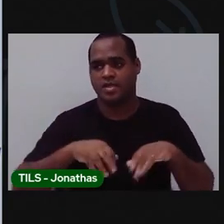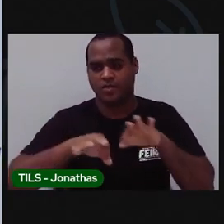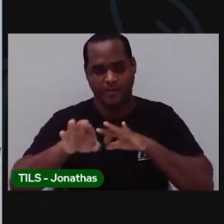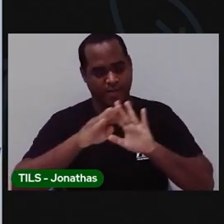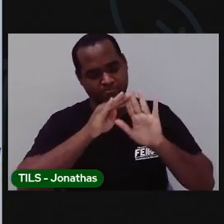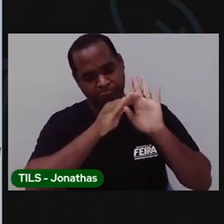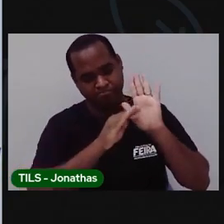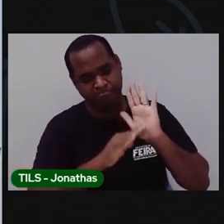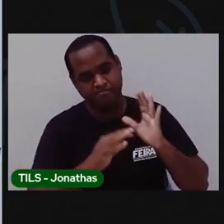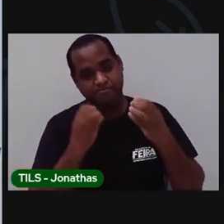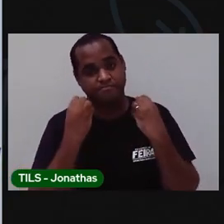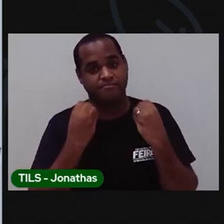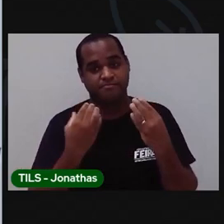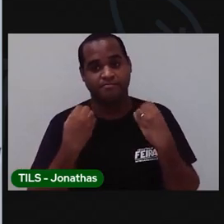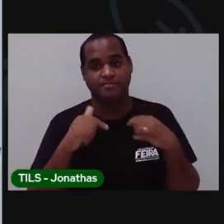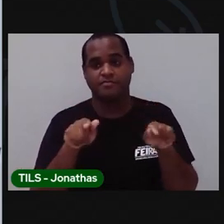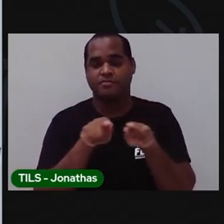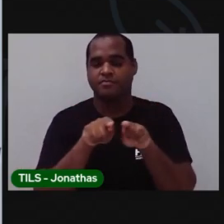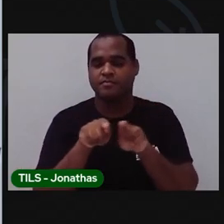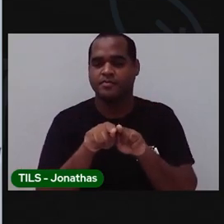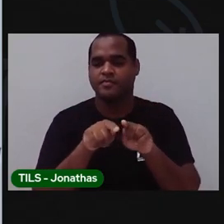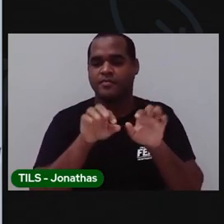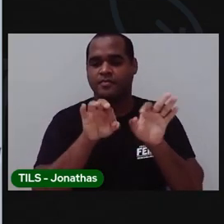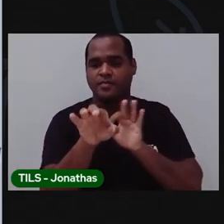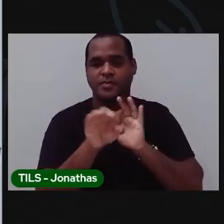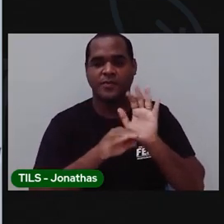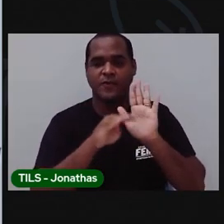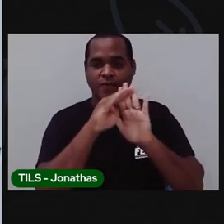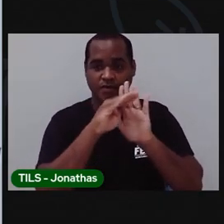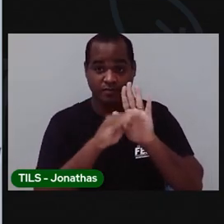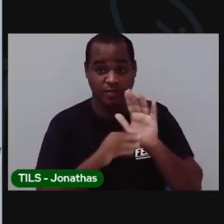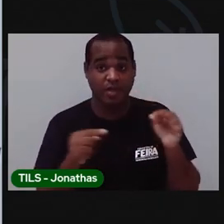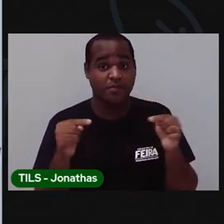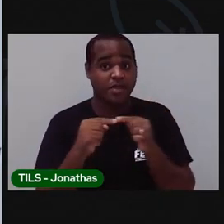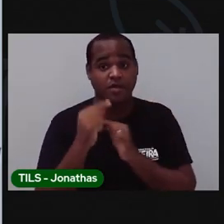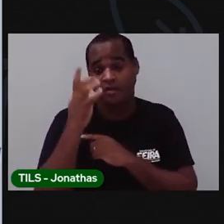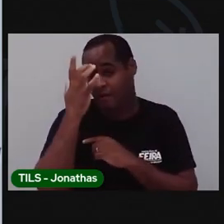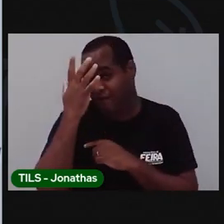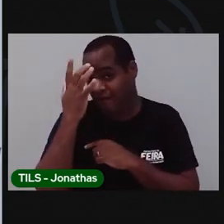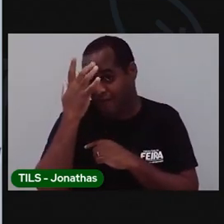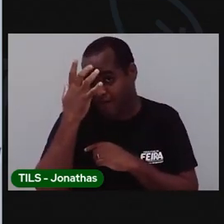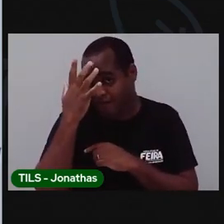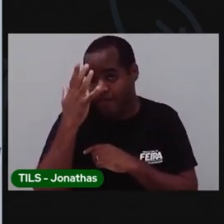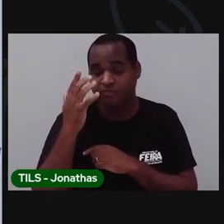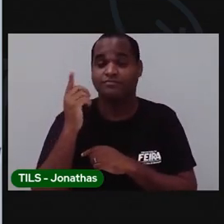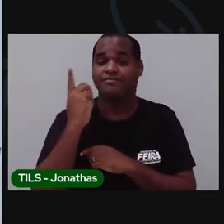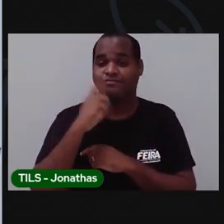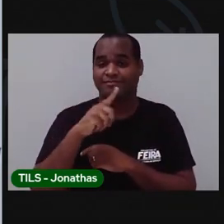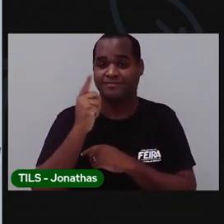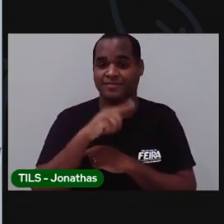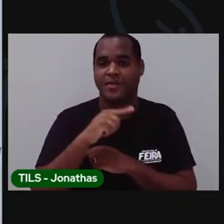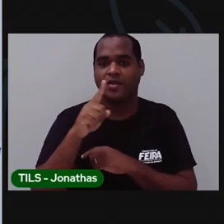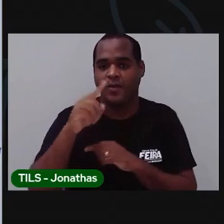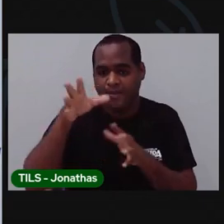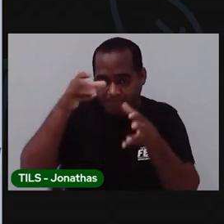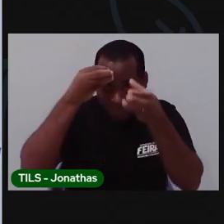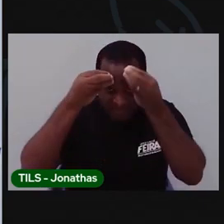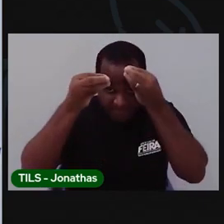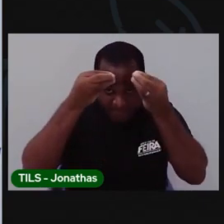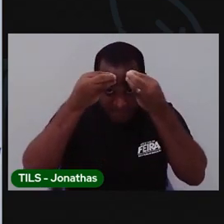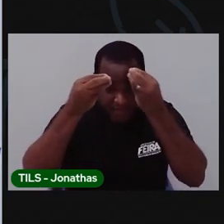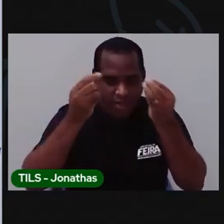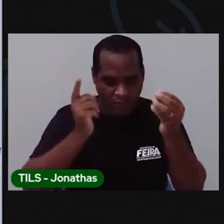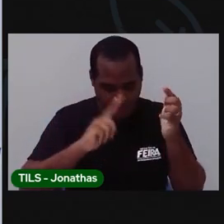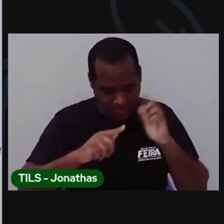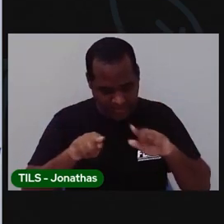as listas. E organizá-las de forma que seja fácil. Para nós identificarmos